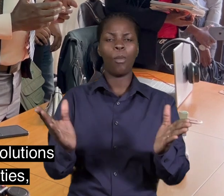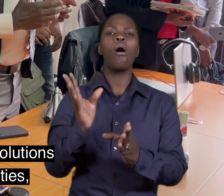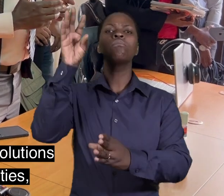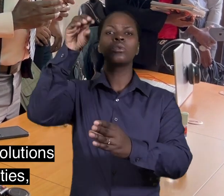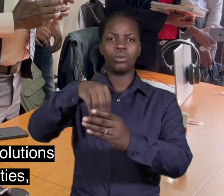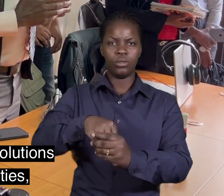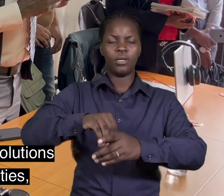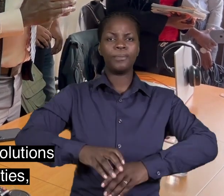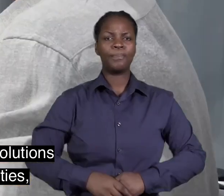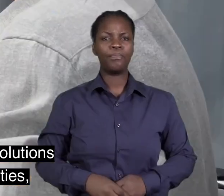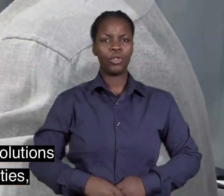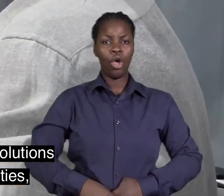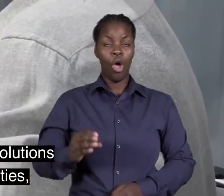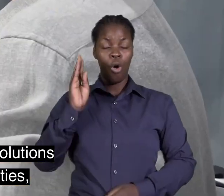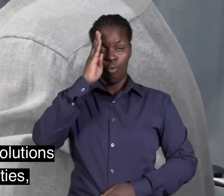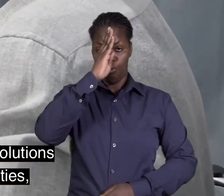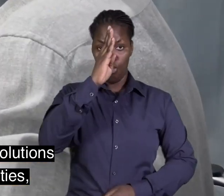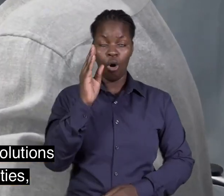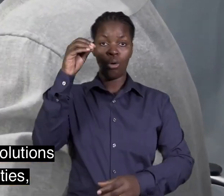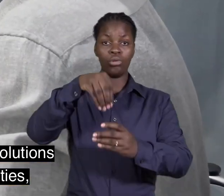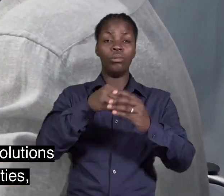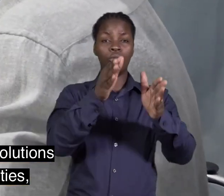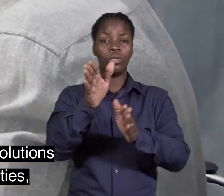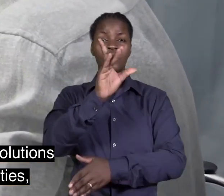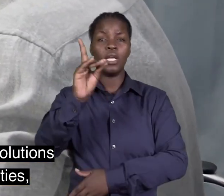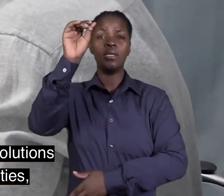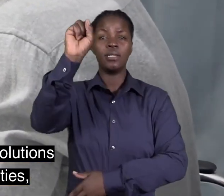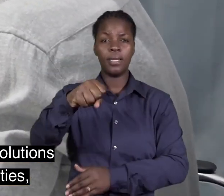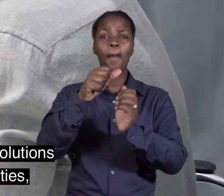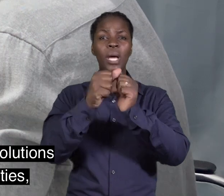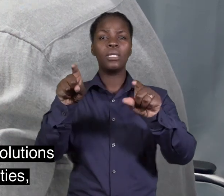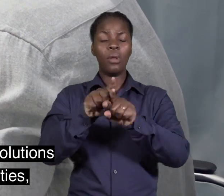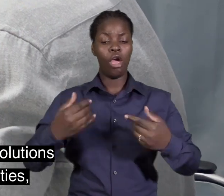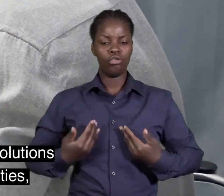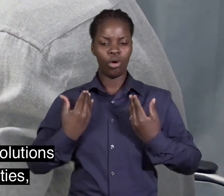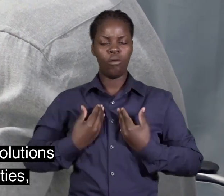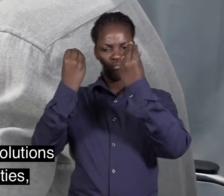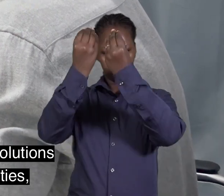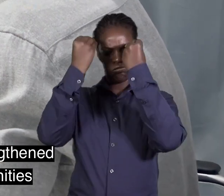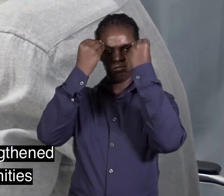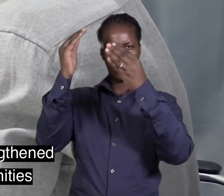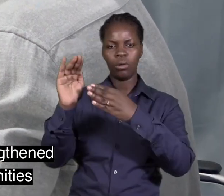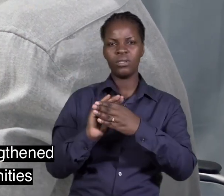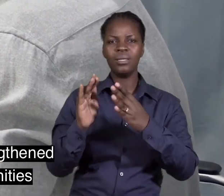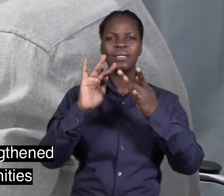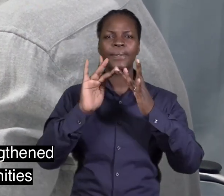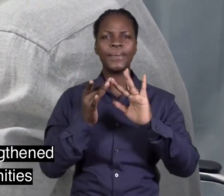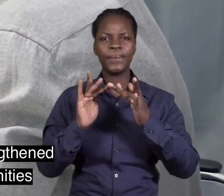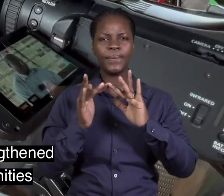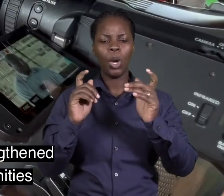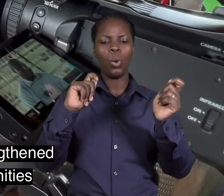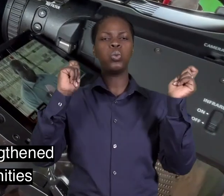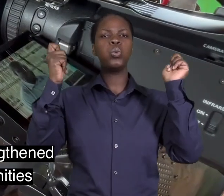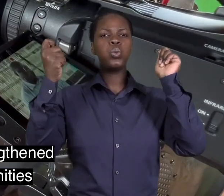jovens serão capacitados a utilizar soluções digitais para catalisar a mudança nas suas comunidades. E as rádios comunitárias